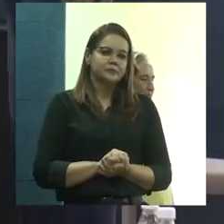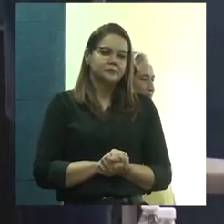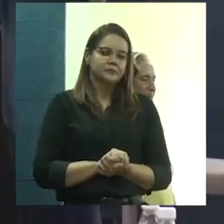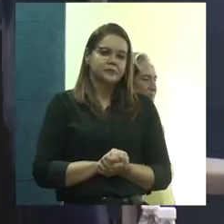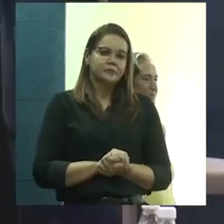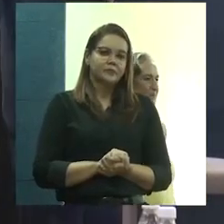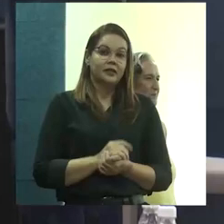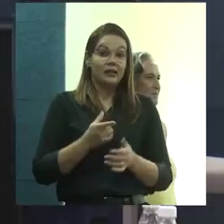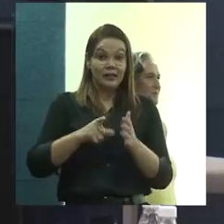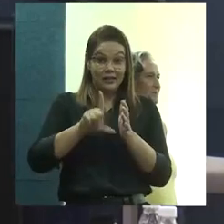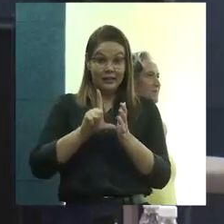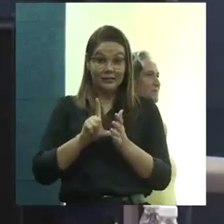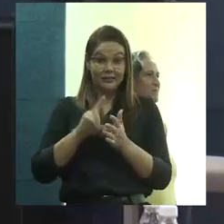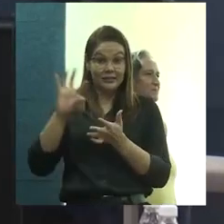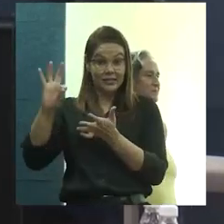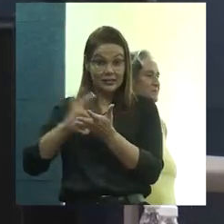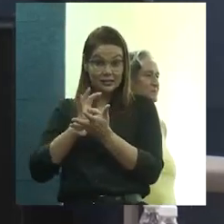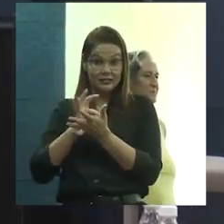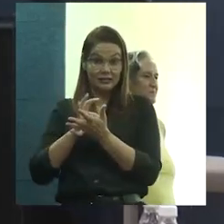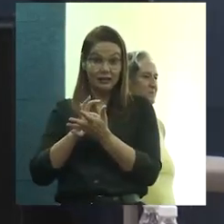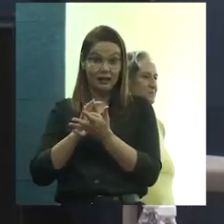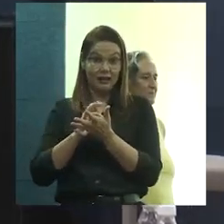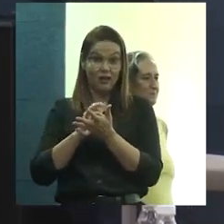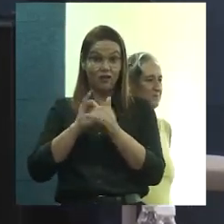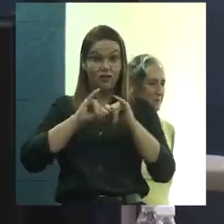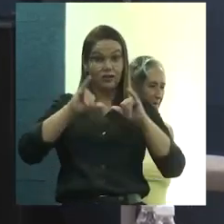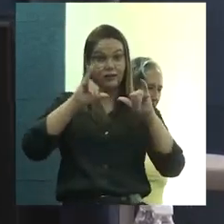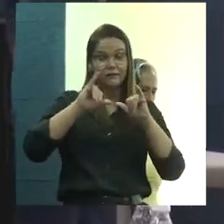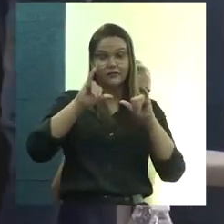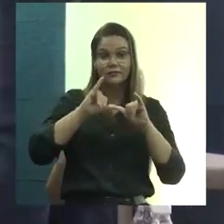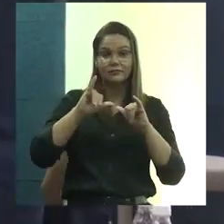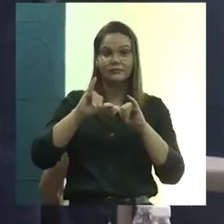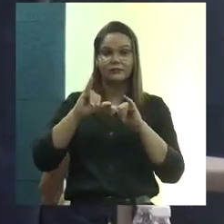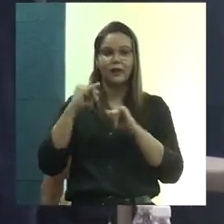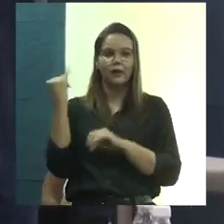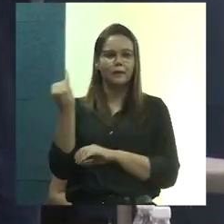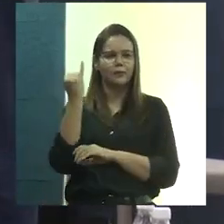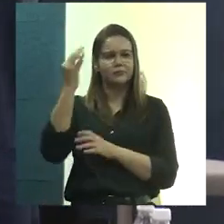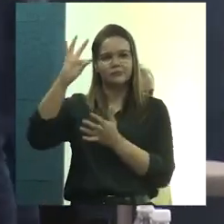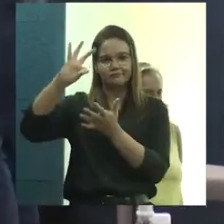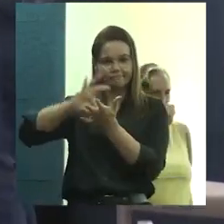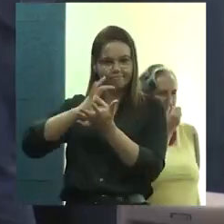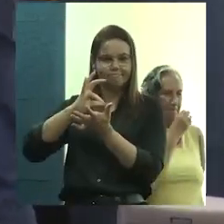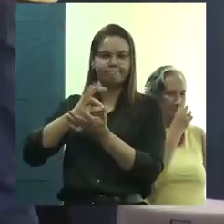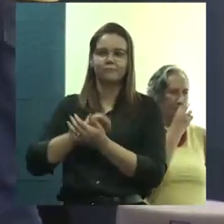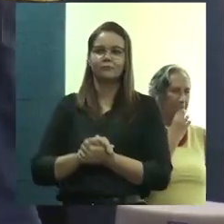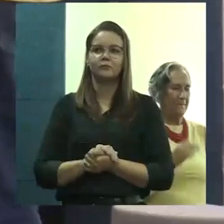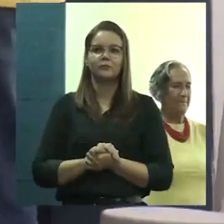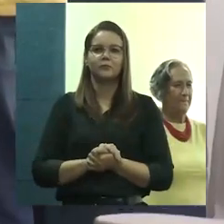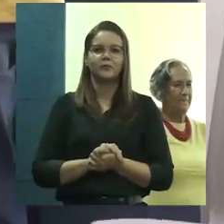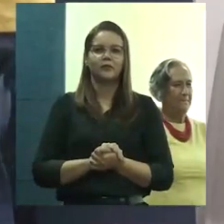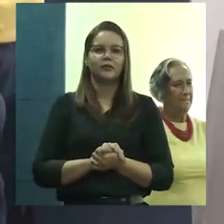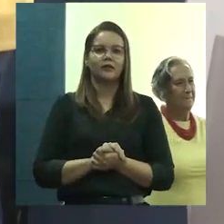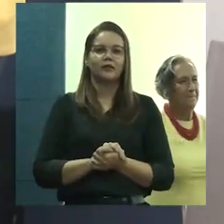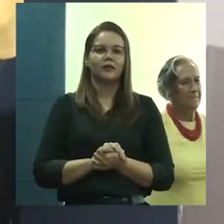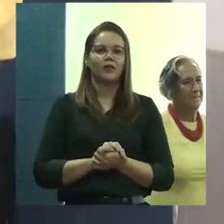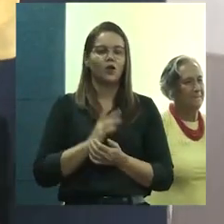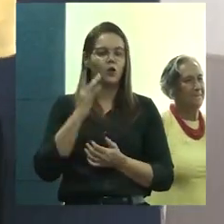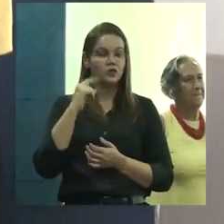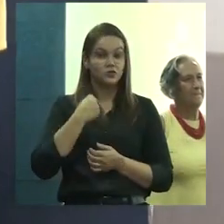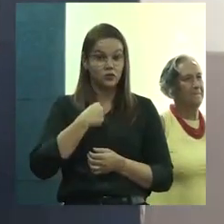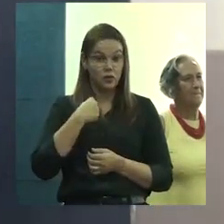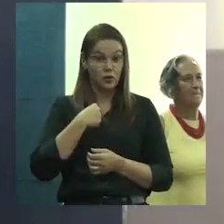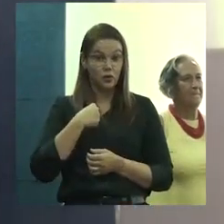Acho que só antes de a gente assinar, queria falar da importância dessa assinatura. Acho que